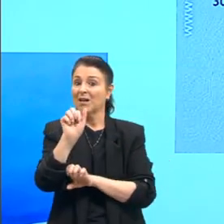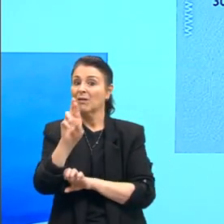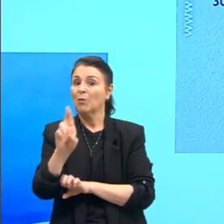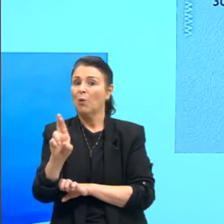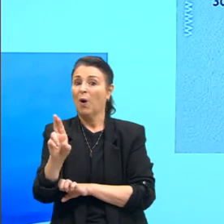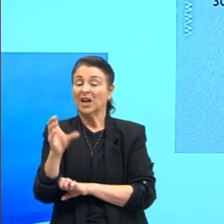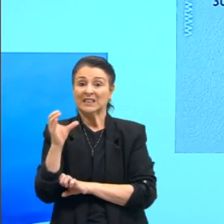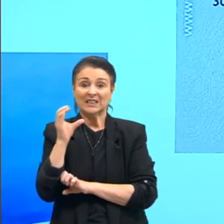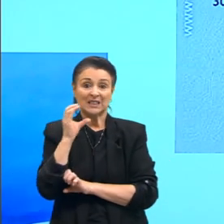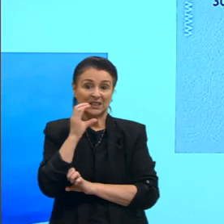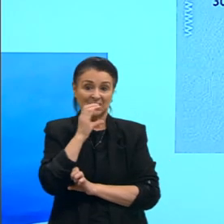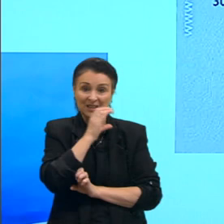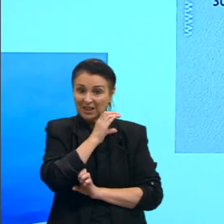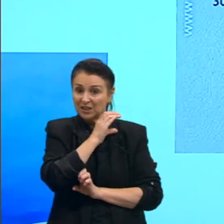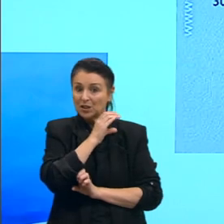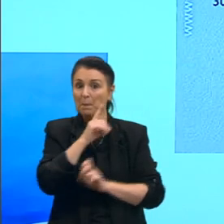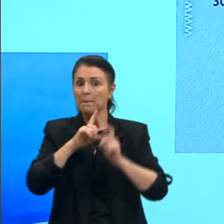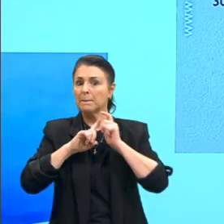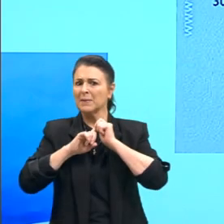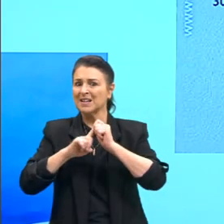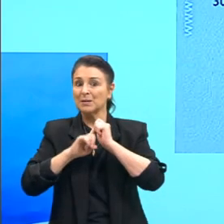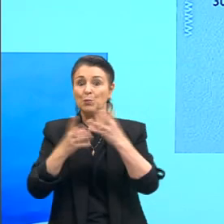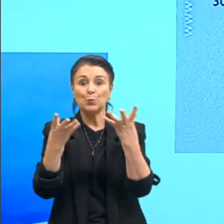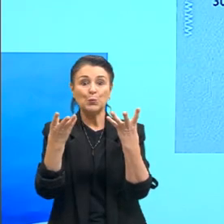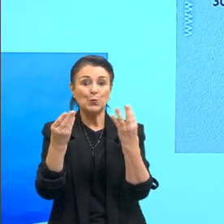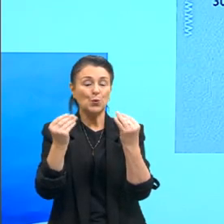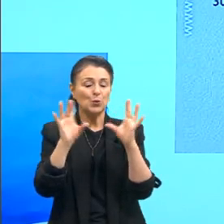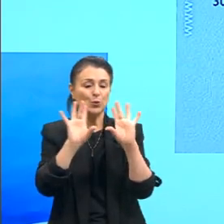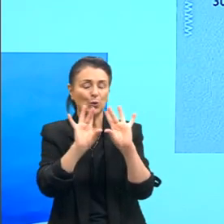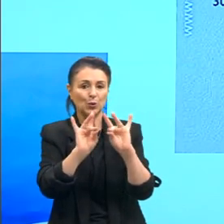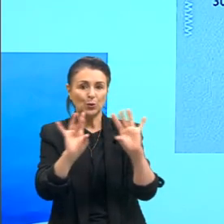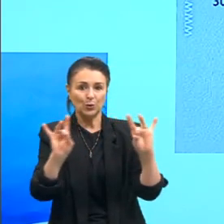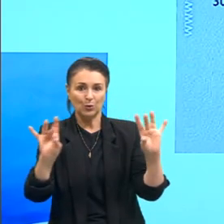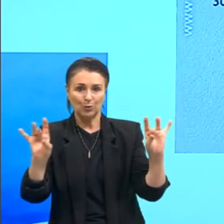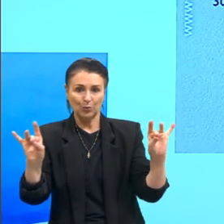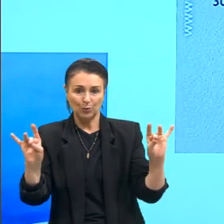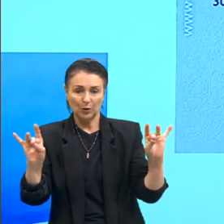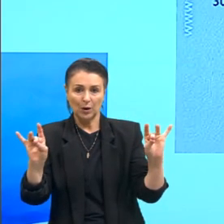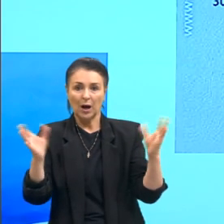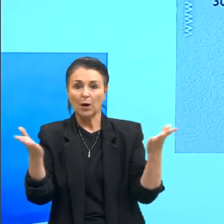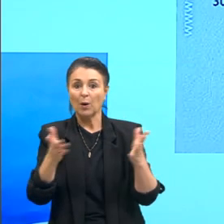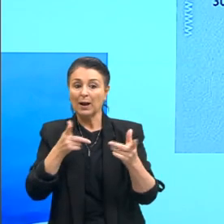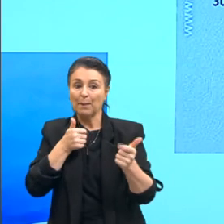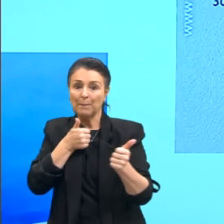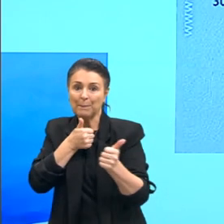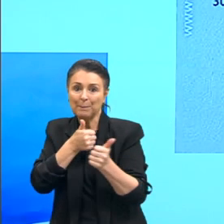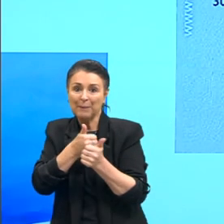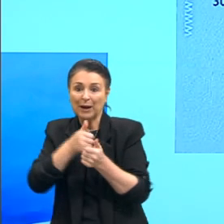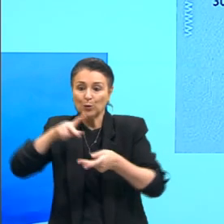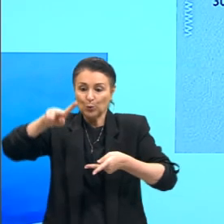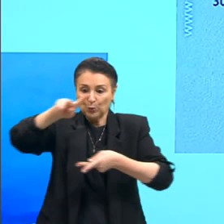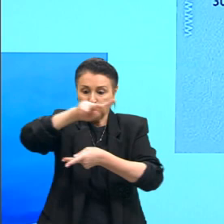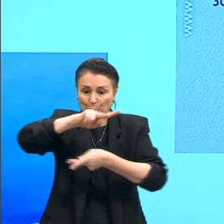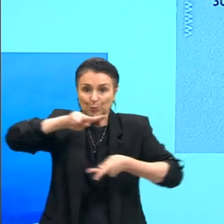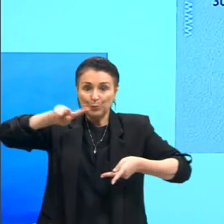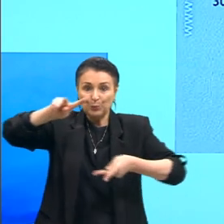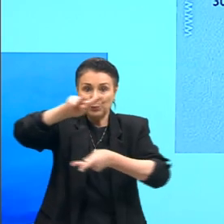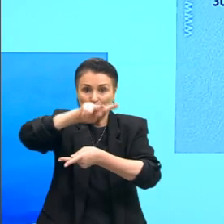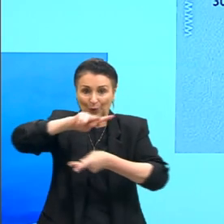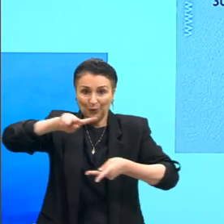e principalmente úmidas, né? Já as massas de ar perto do polo vão ser massas de ar mais